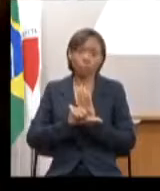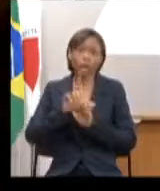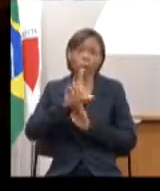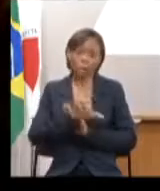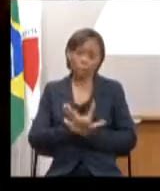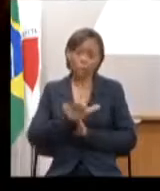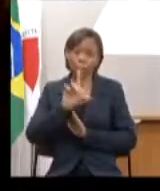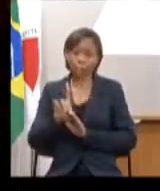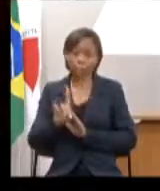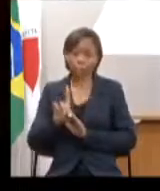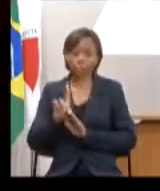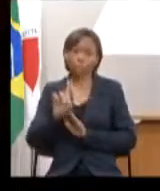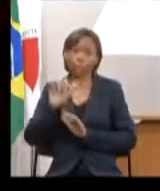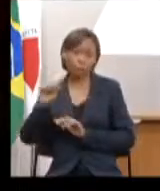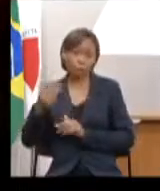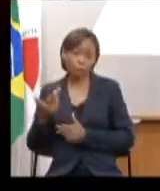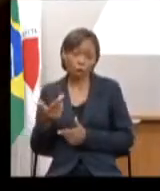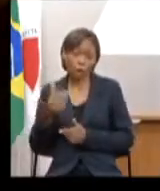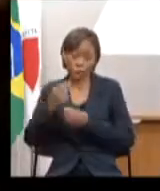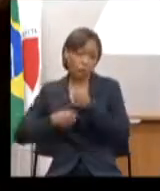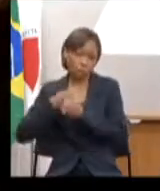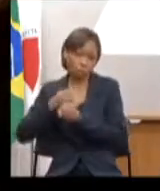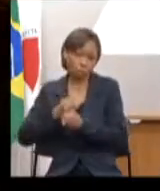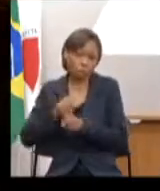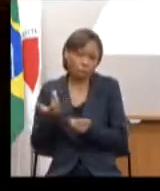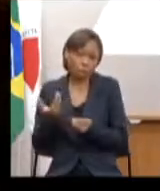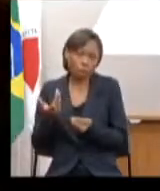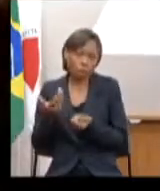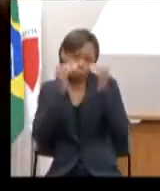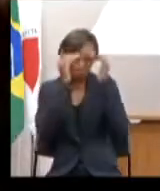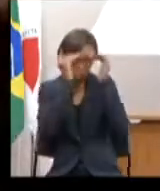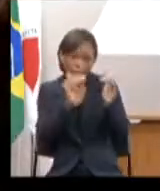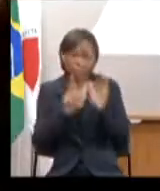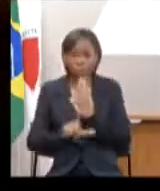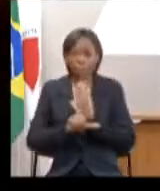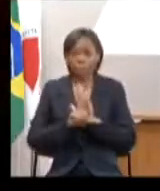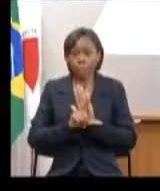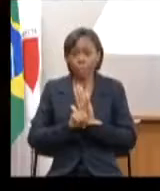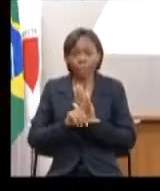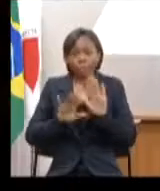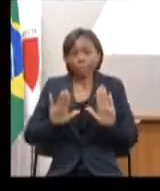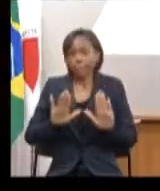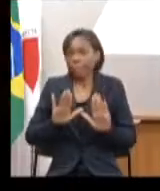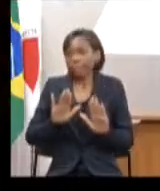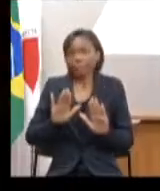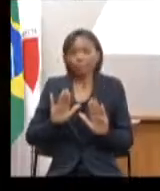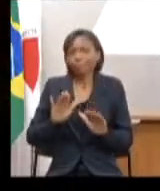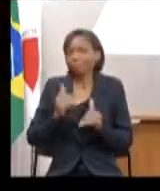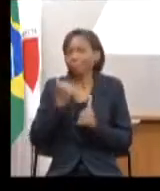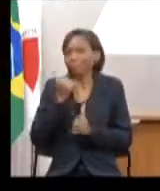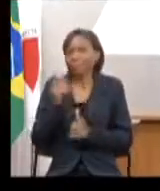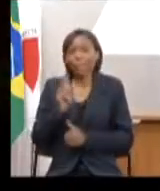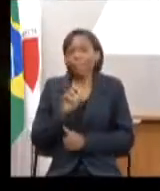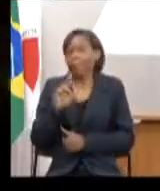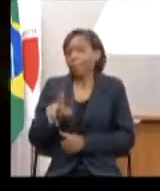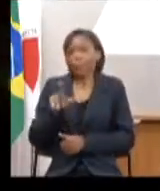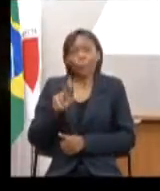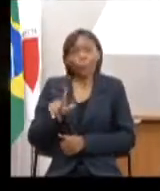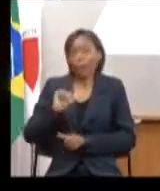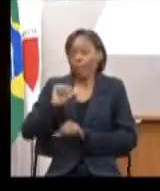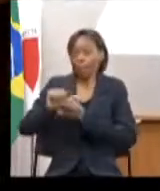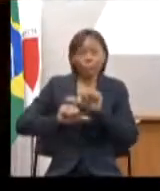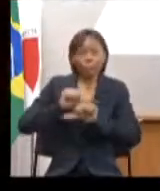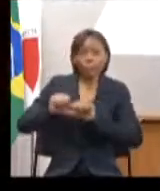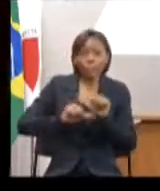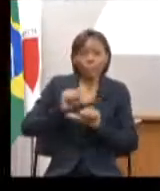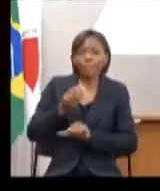estamos para votar, para cumprir a formalidade da lei, não se trata de nenhuma mudança de perspectiva de planejamento de longo